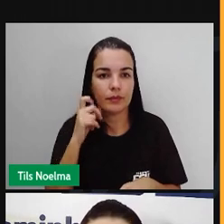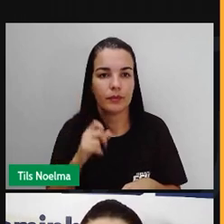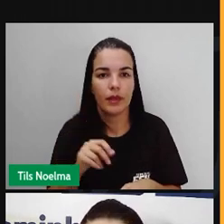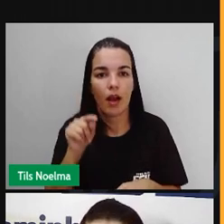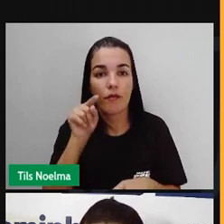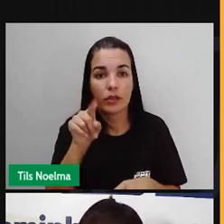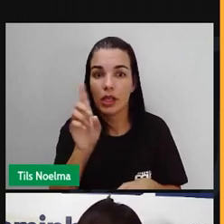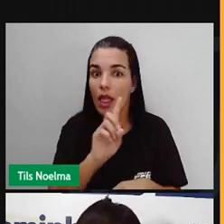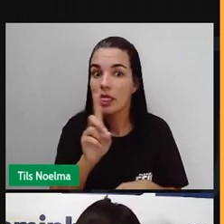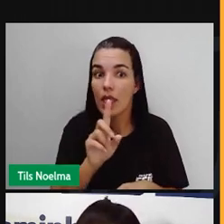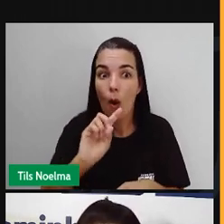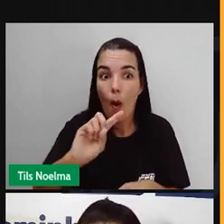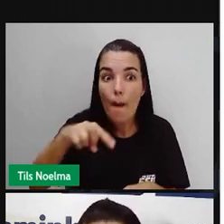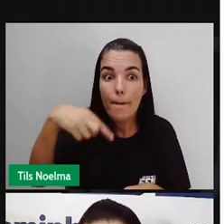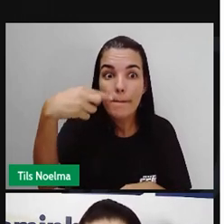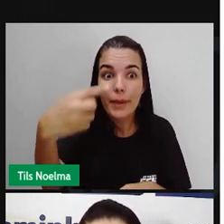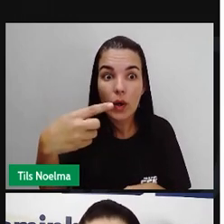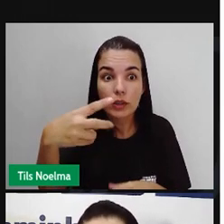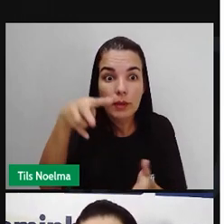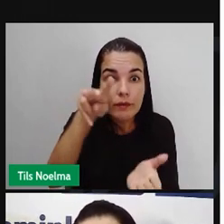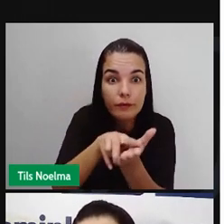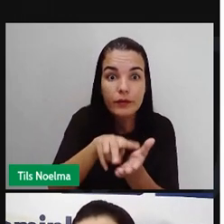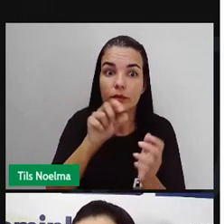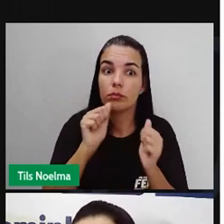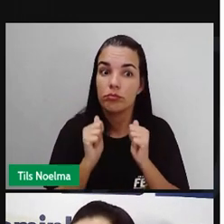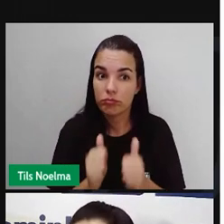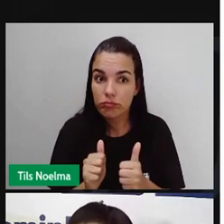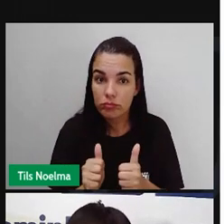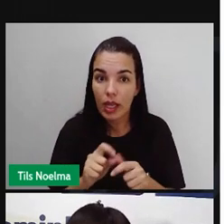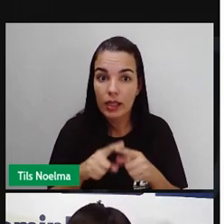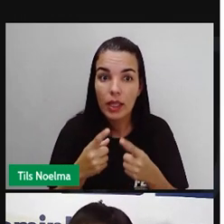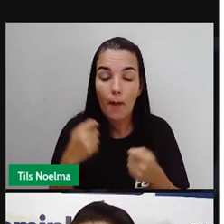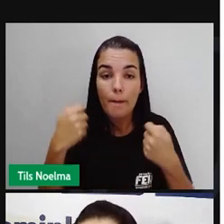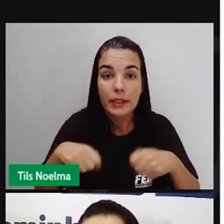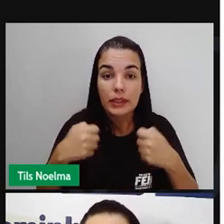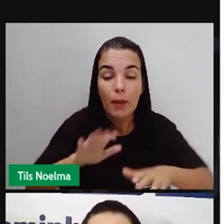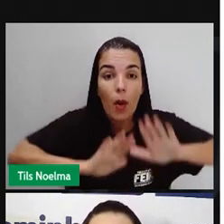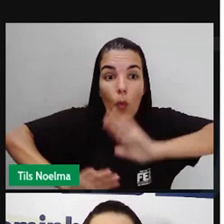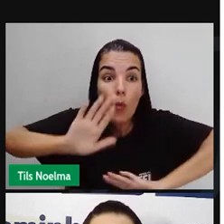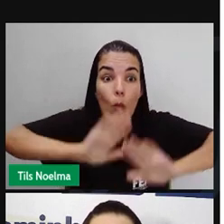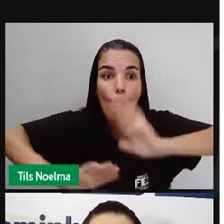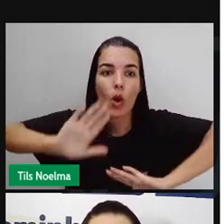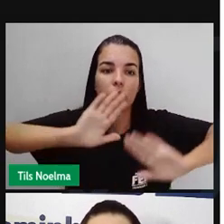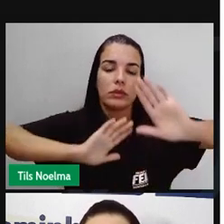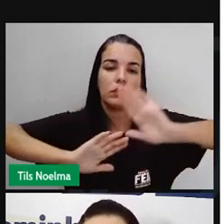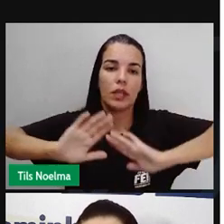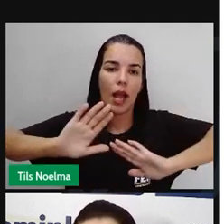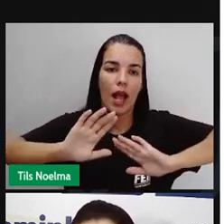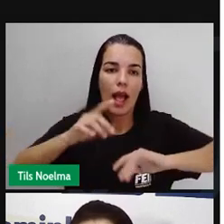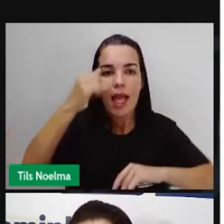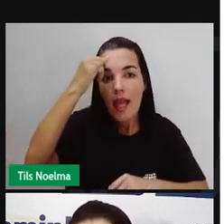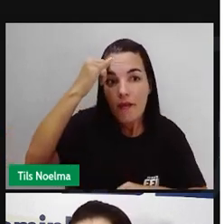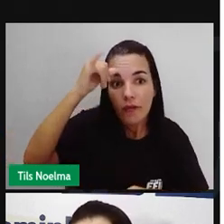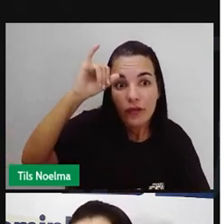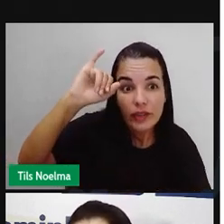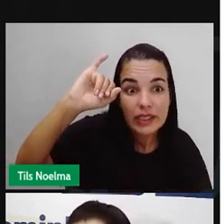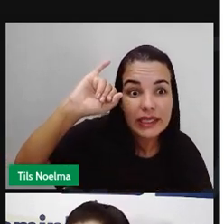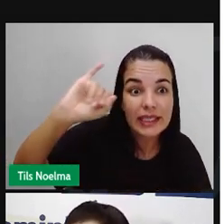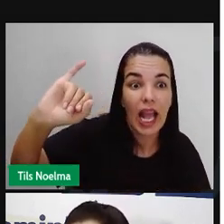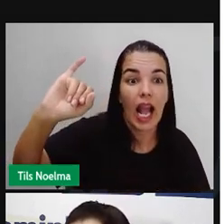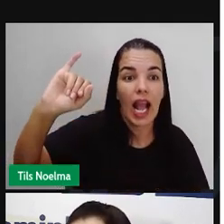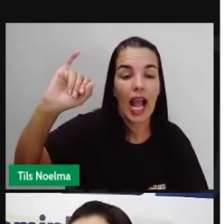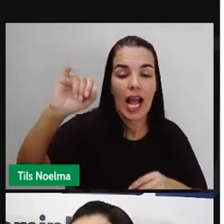Não seja você a próxima vítima, então nós vamos cuidar para que não sejamos aí